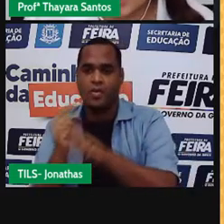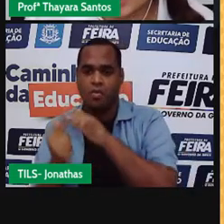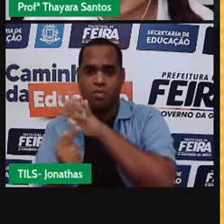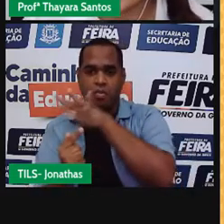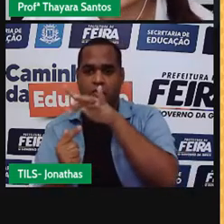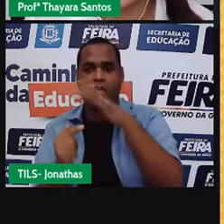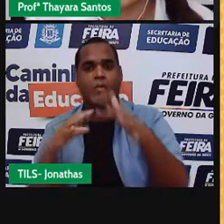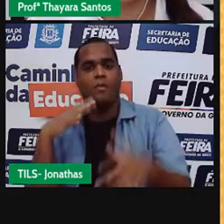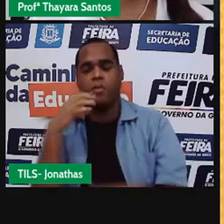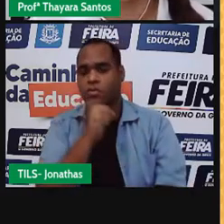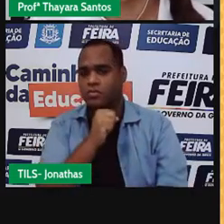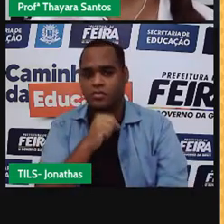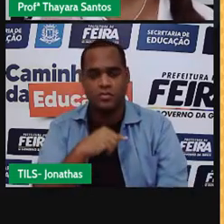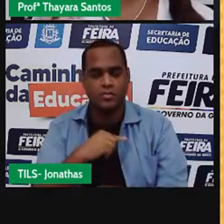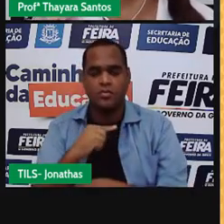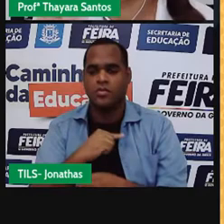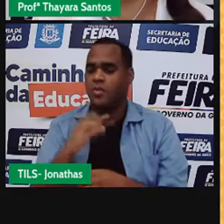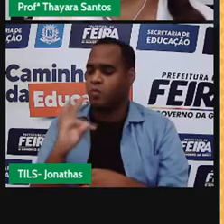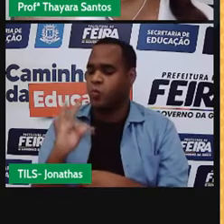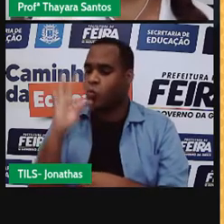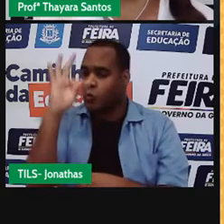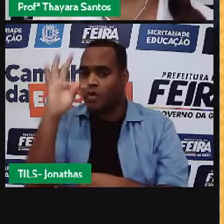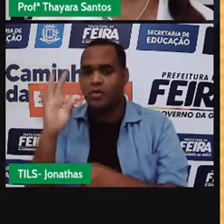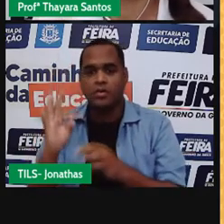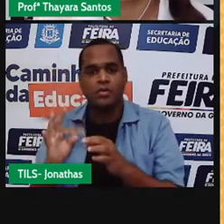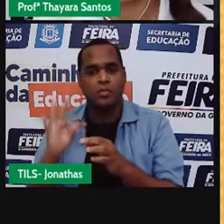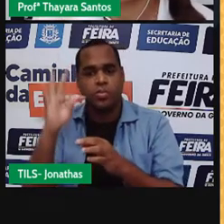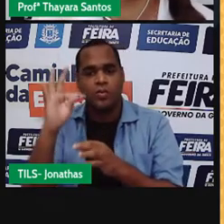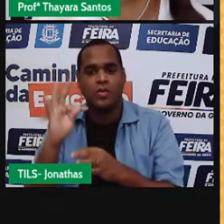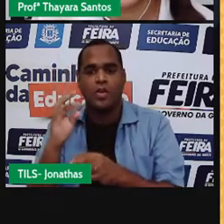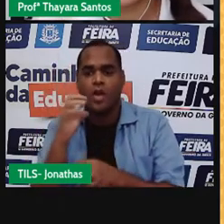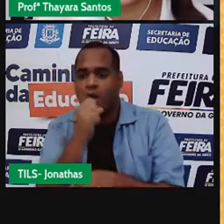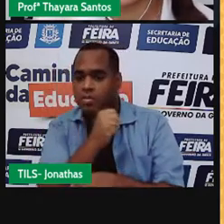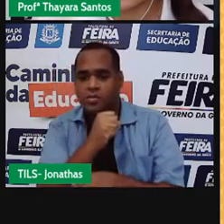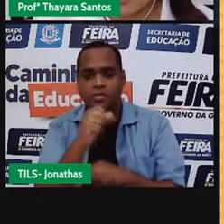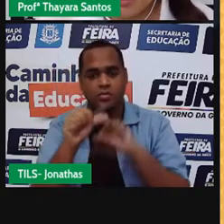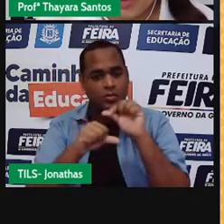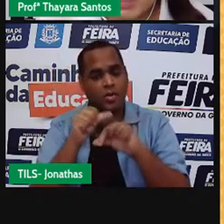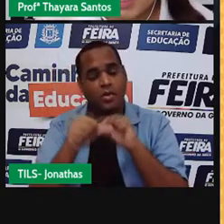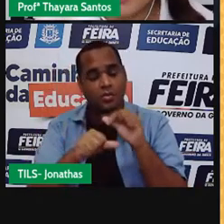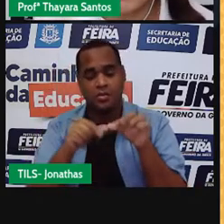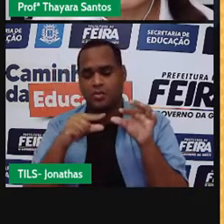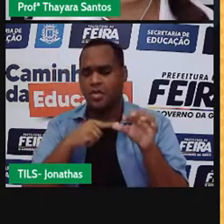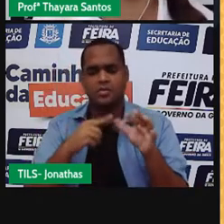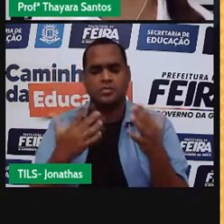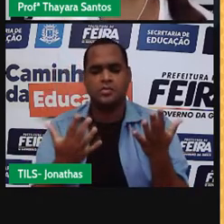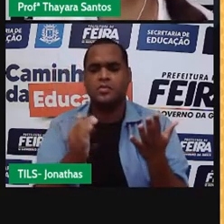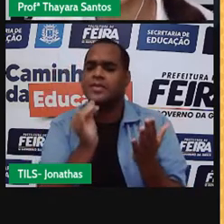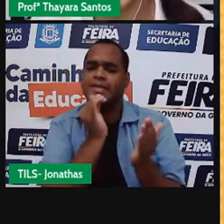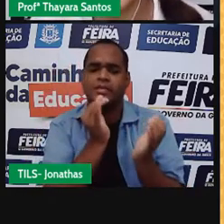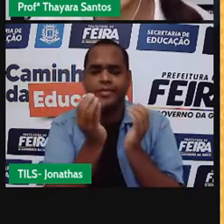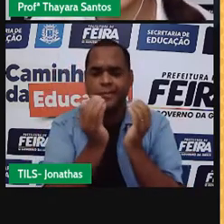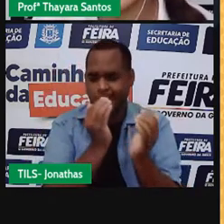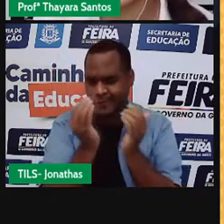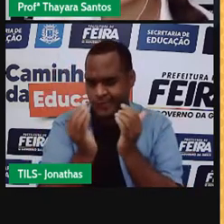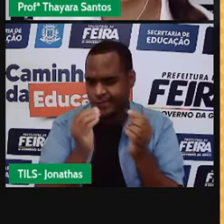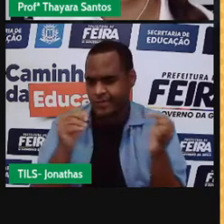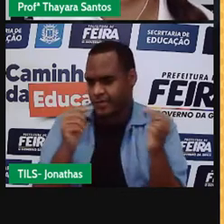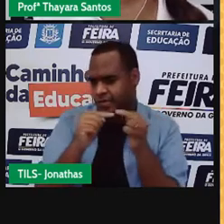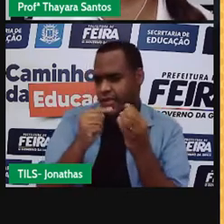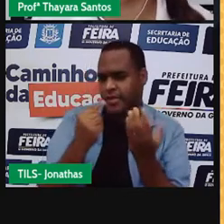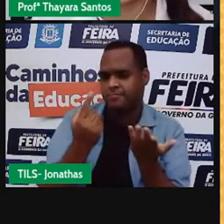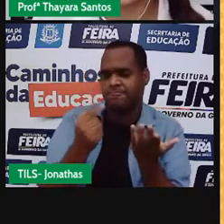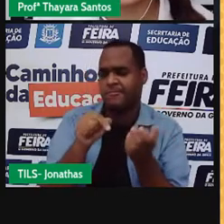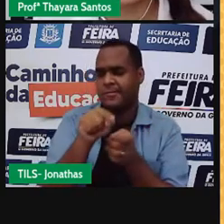alta ali que ela muda de um estado para o outro de forma muito rápida. Um exemplo, quando a gente está com a...